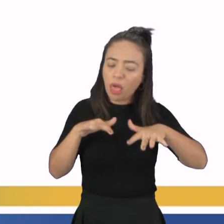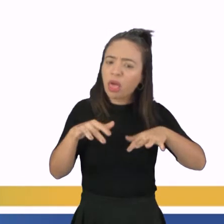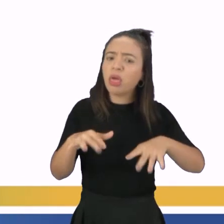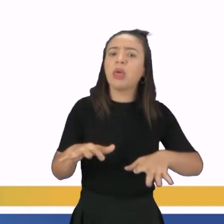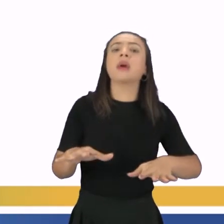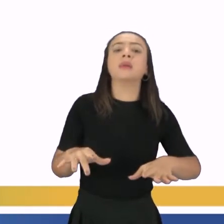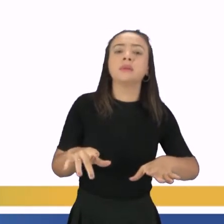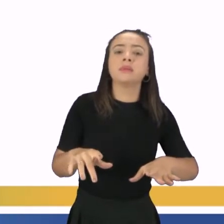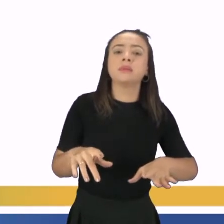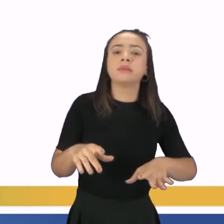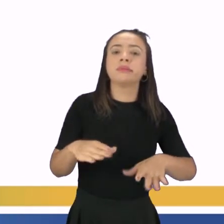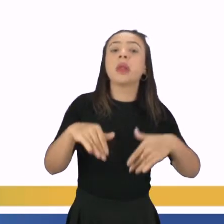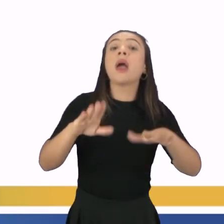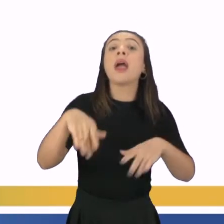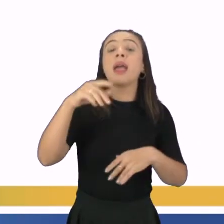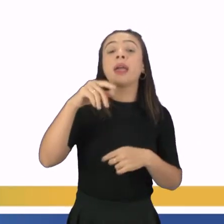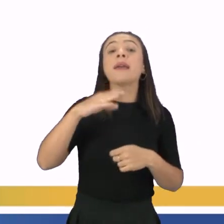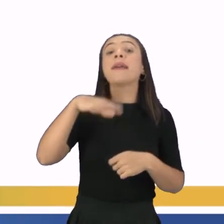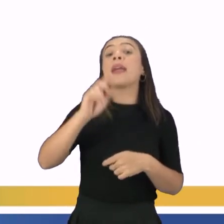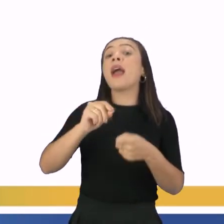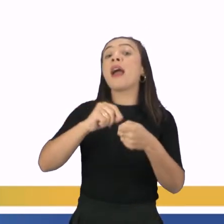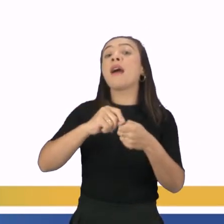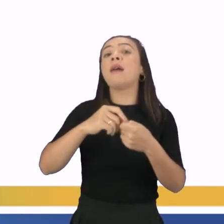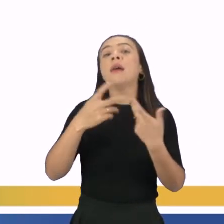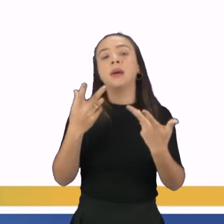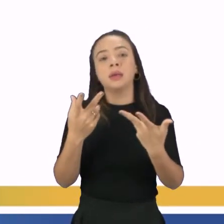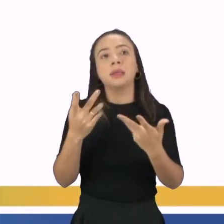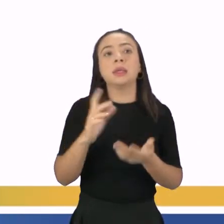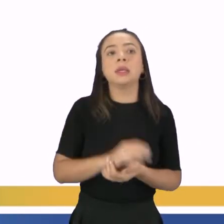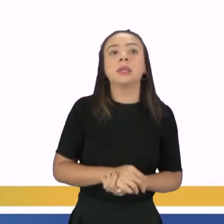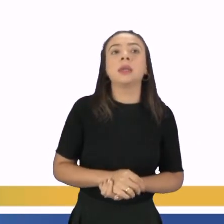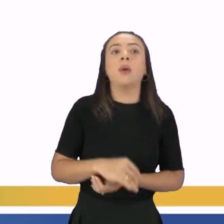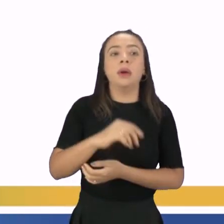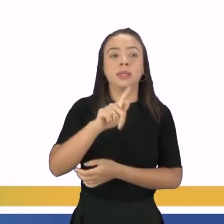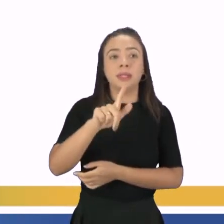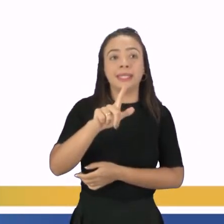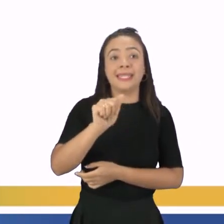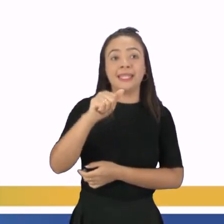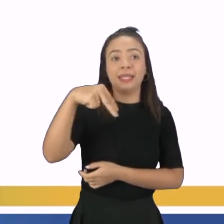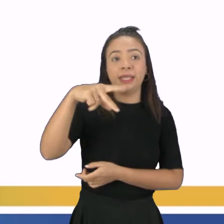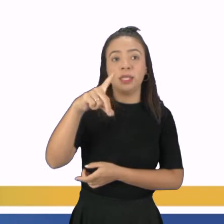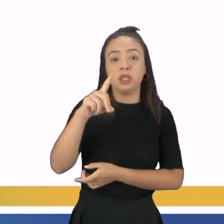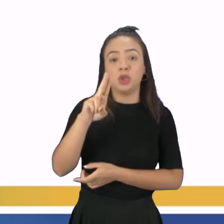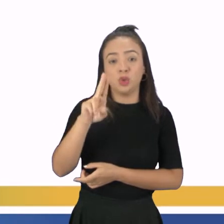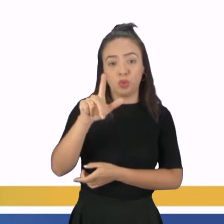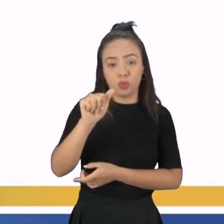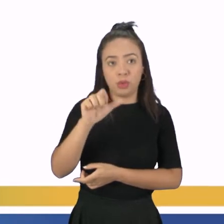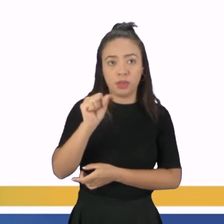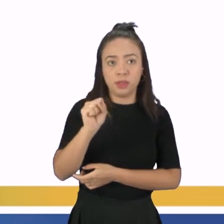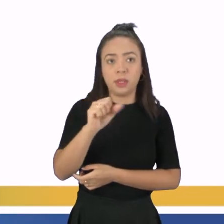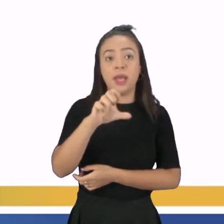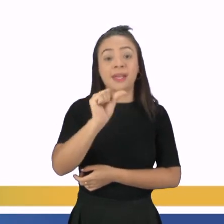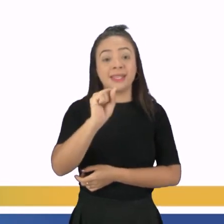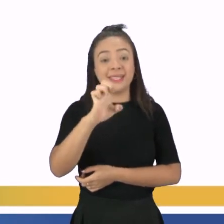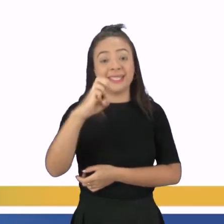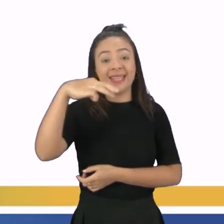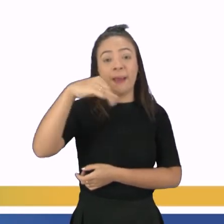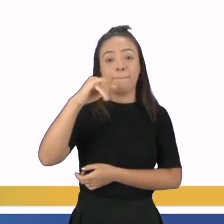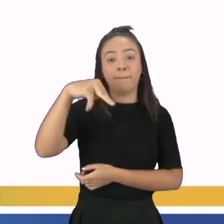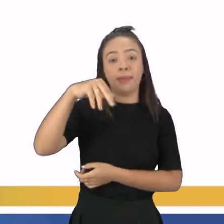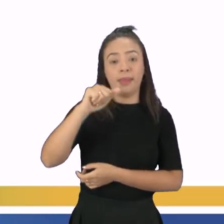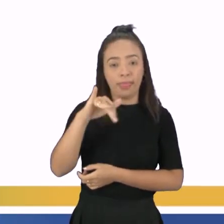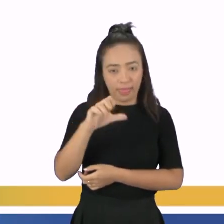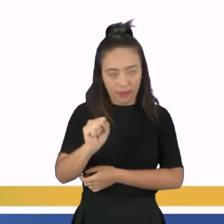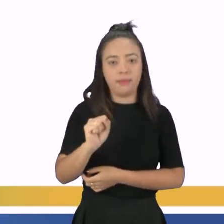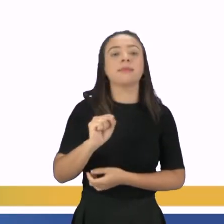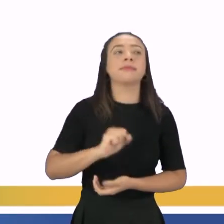produz esses líquidos São as glândulas seminais A próstata e as glândulas buburetrais, tá? A gente pode chamar elas, né? Como um todo de